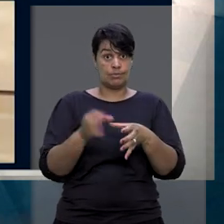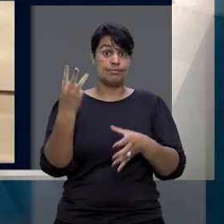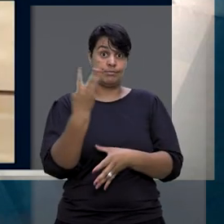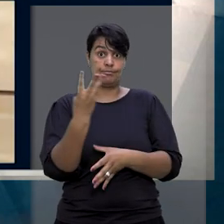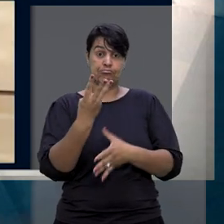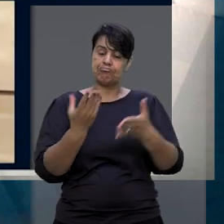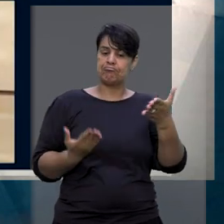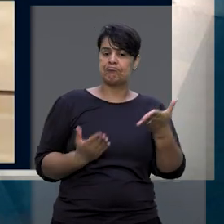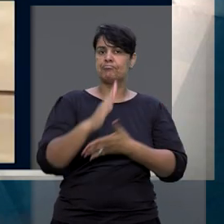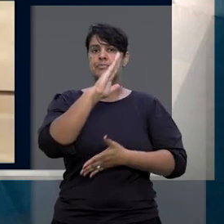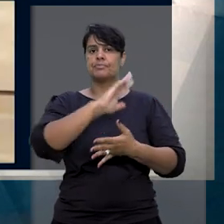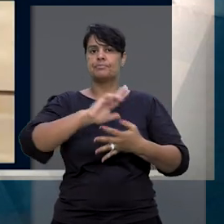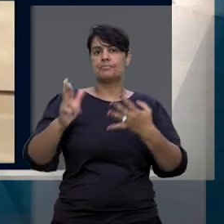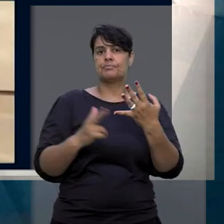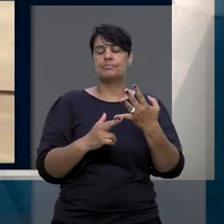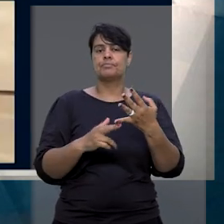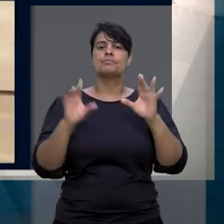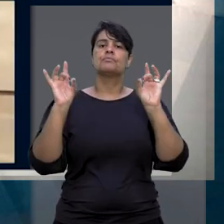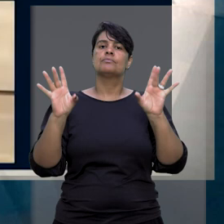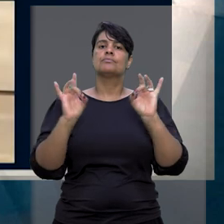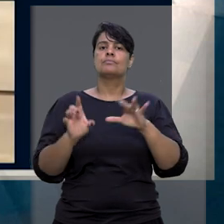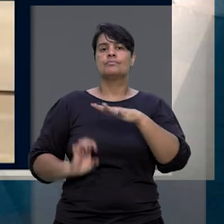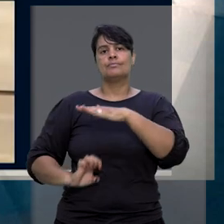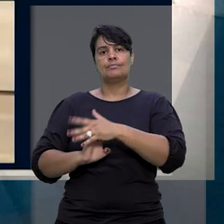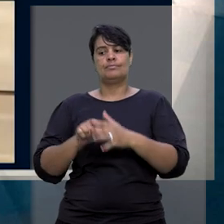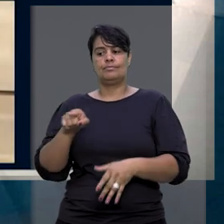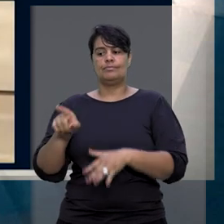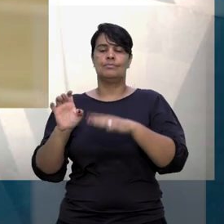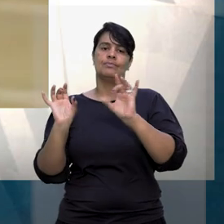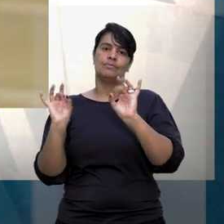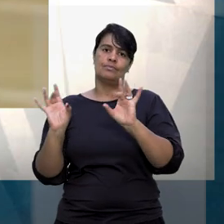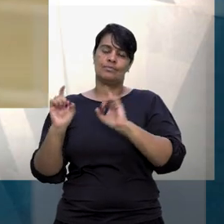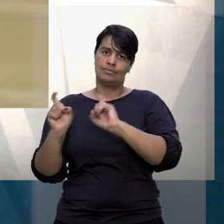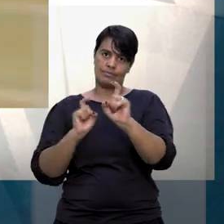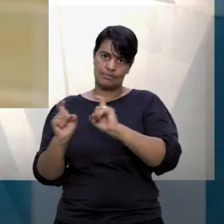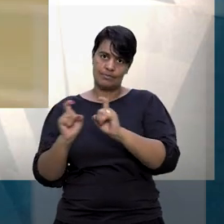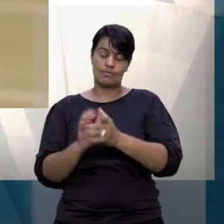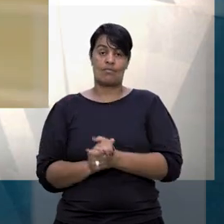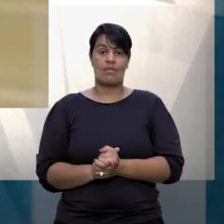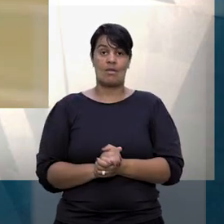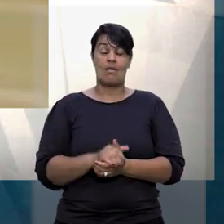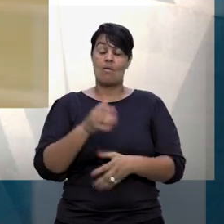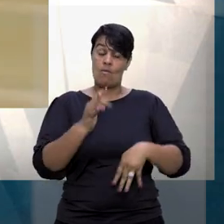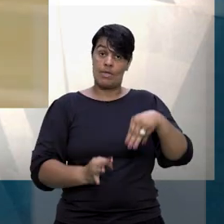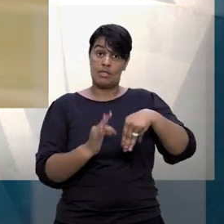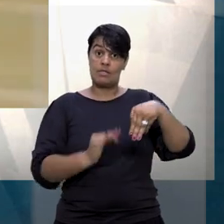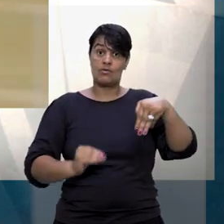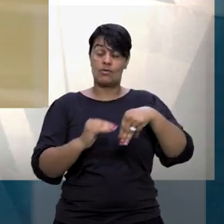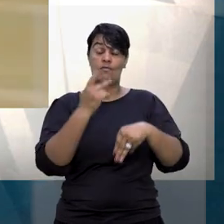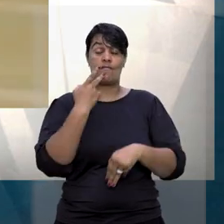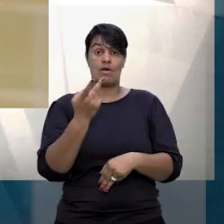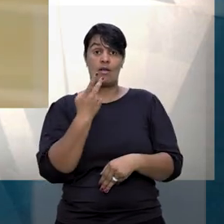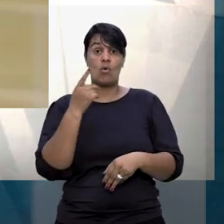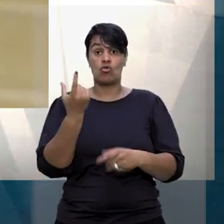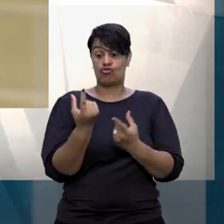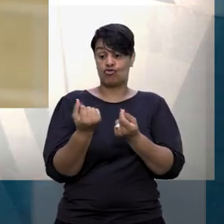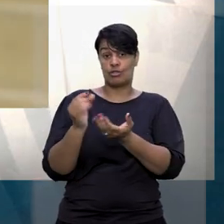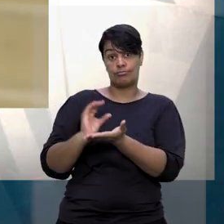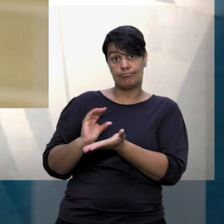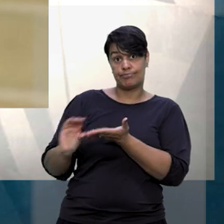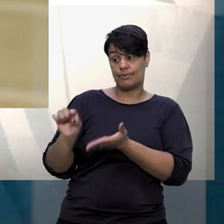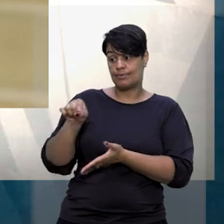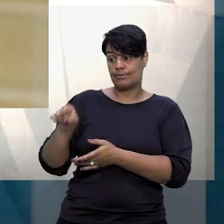turma deram provimento ao recurso especial da administradora. Segundo o relator, ministro Ricardo Vilas Boscoeva, A